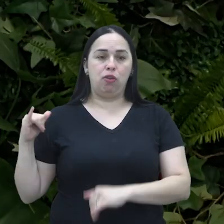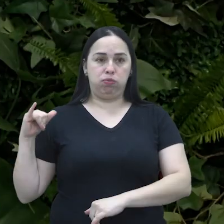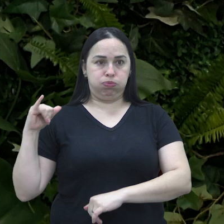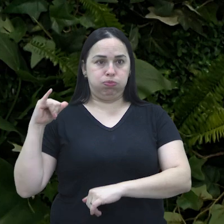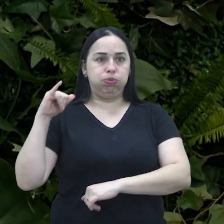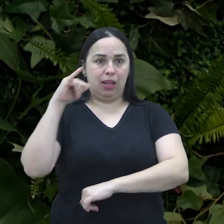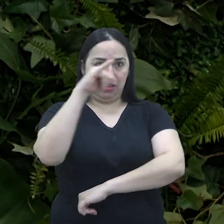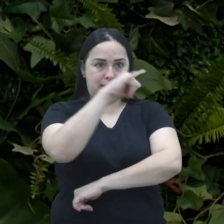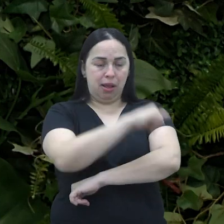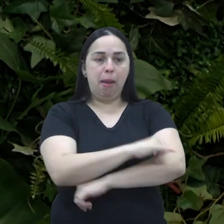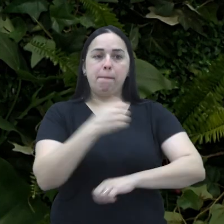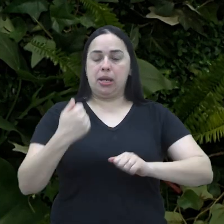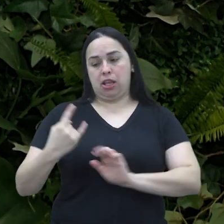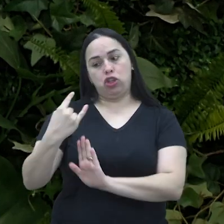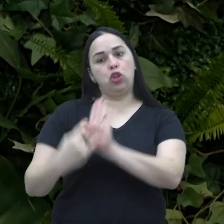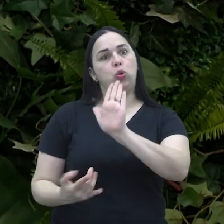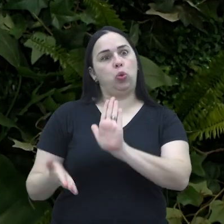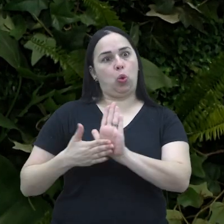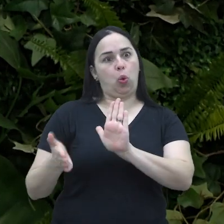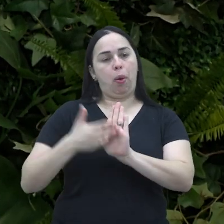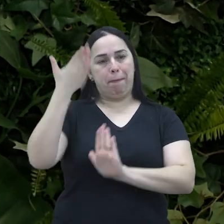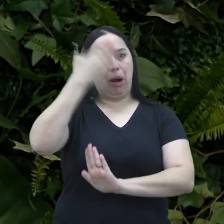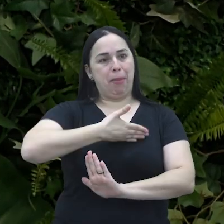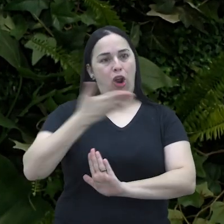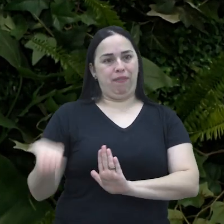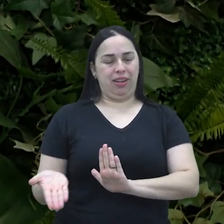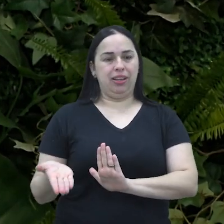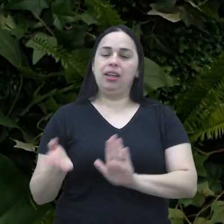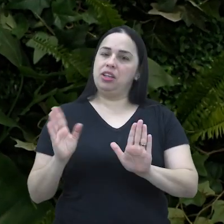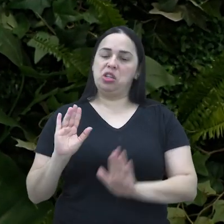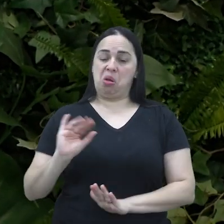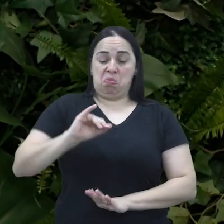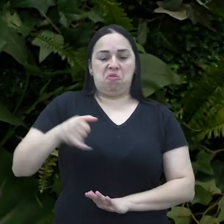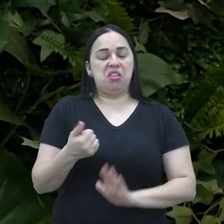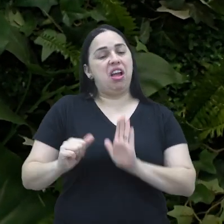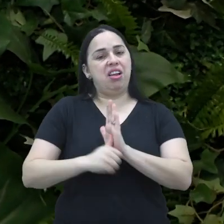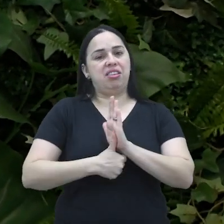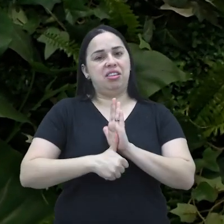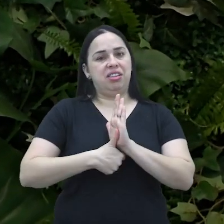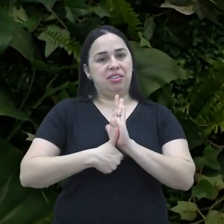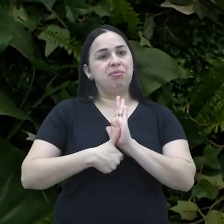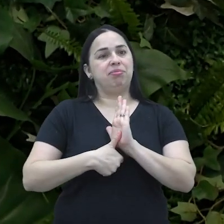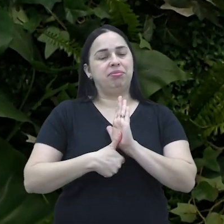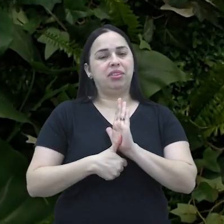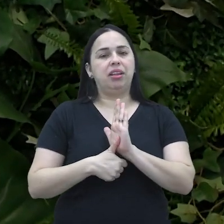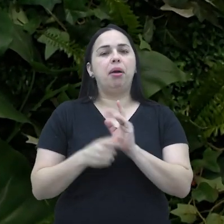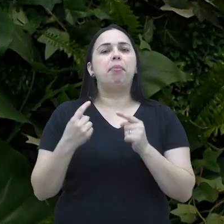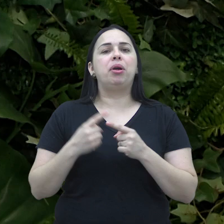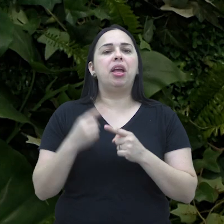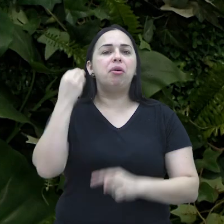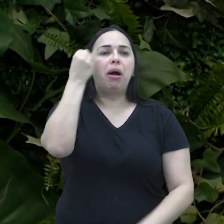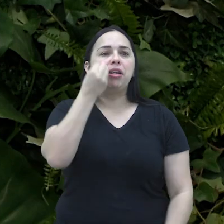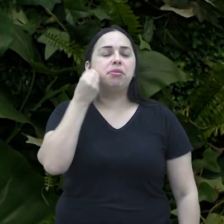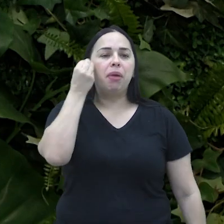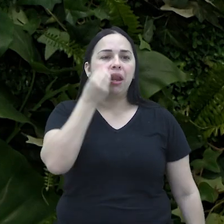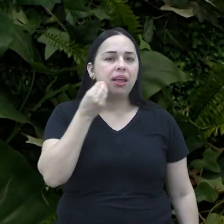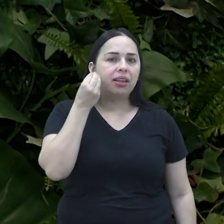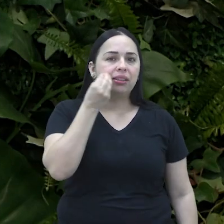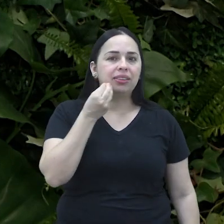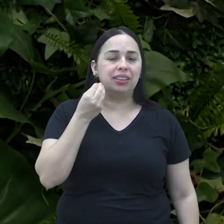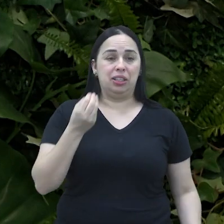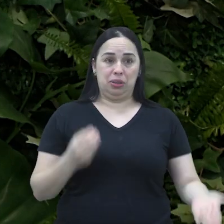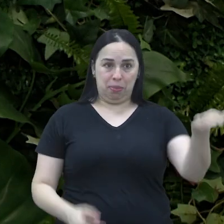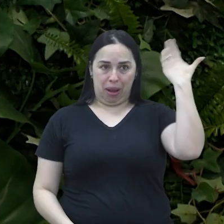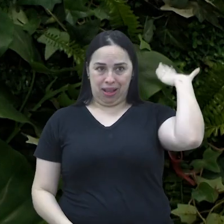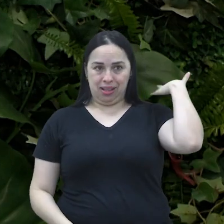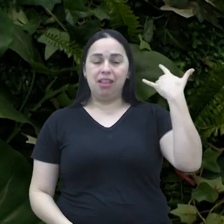A gente ia viajar, a gente ia fazer uma viagem de avião, precisava da documentação dela, então a gente já aproveitou e fez. Até pela experiência